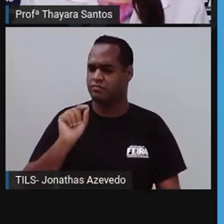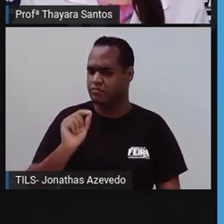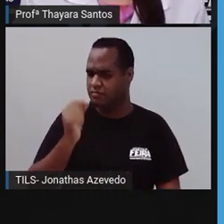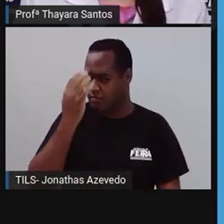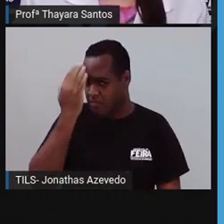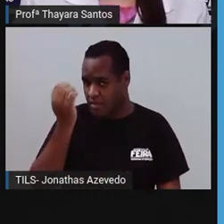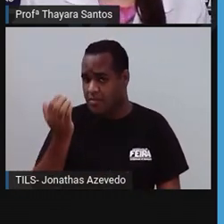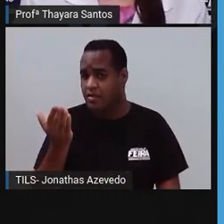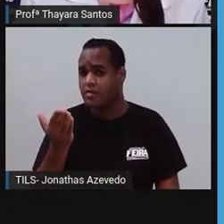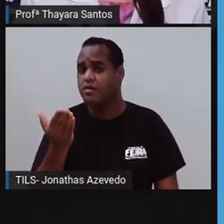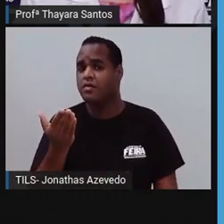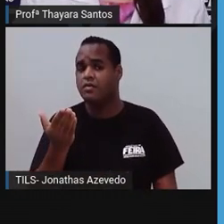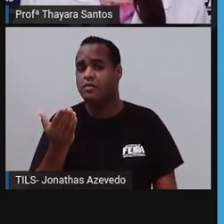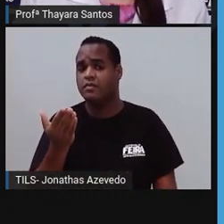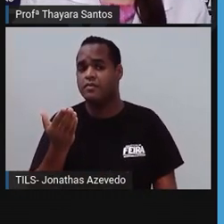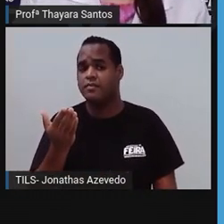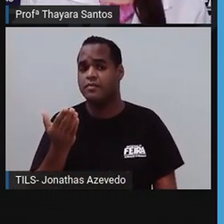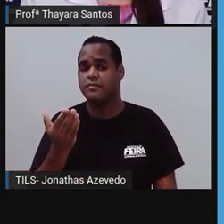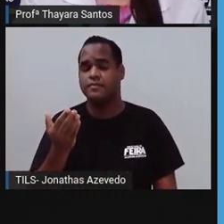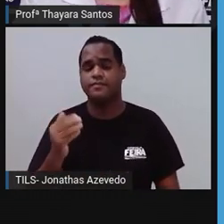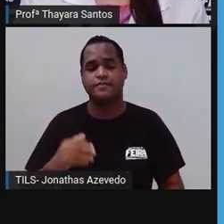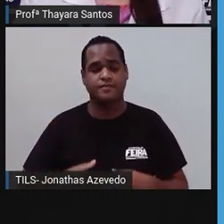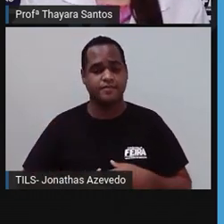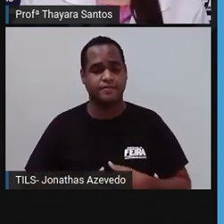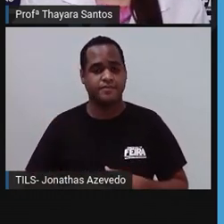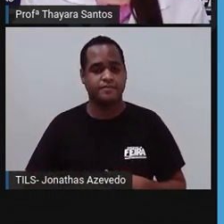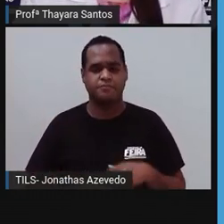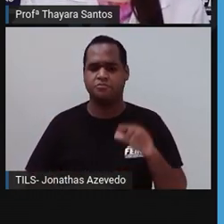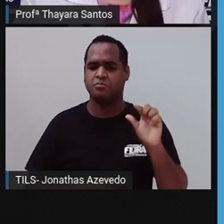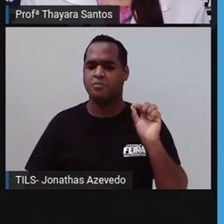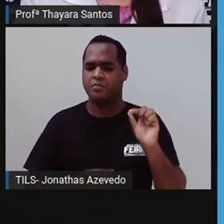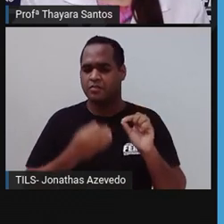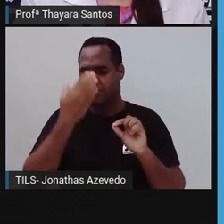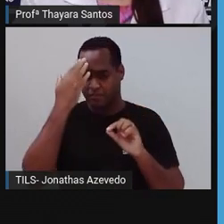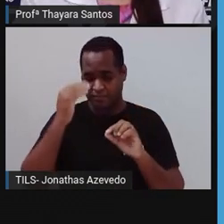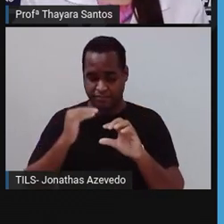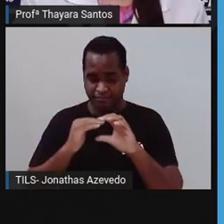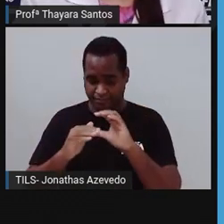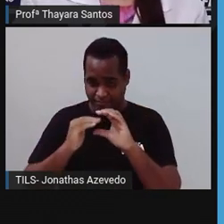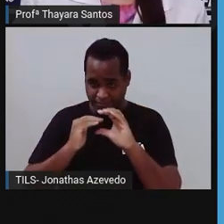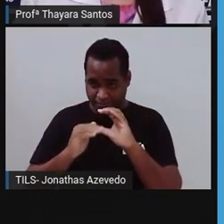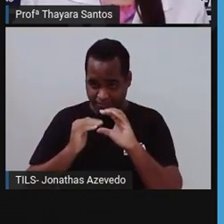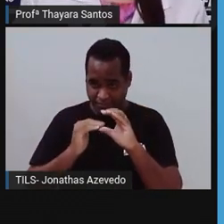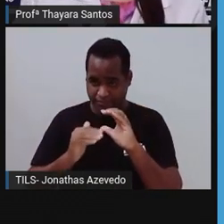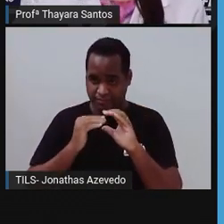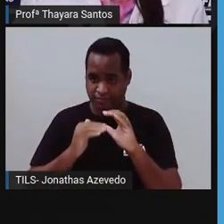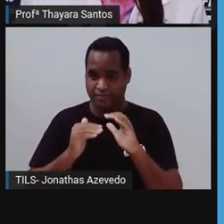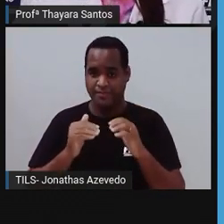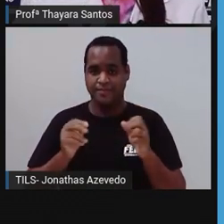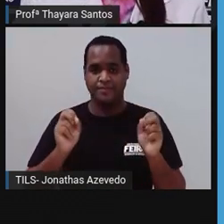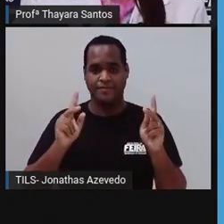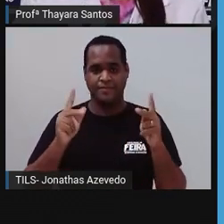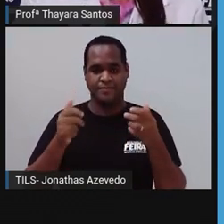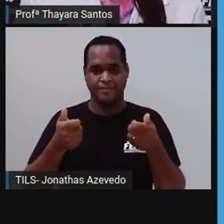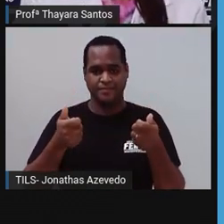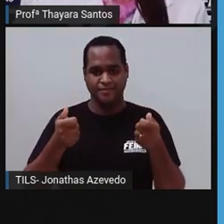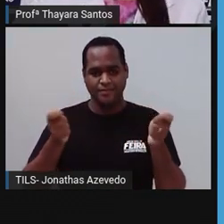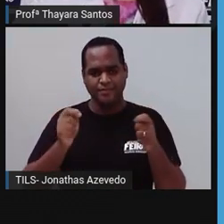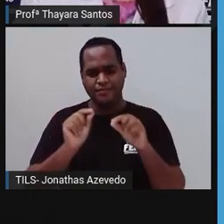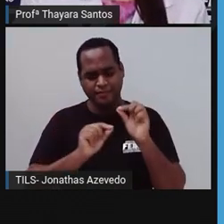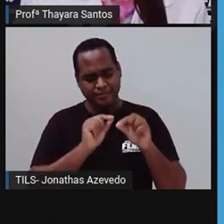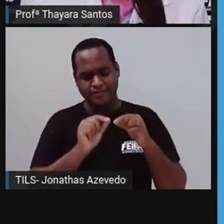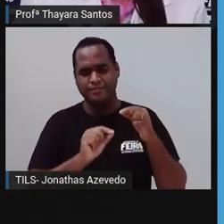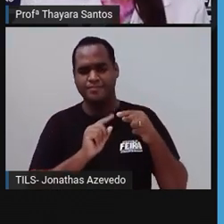sabem quem são esses tais poríferos e quinidários? Quem sabe aí do outro lado pode me contar aqui no chat, tá? Quem são os